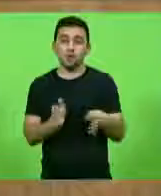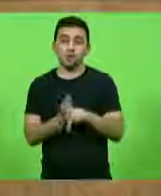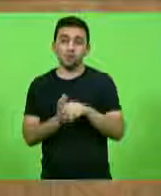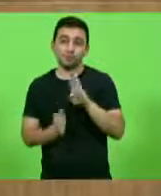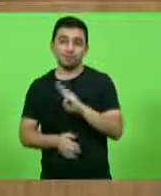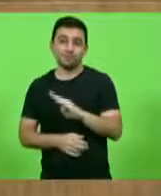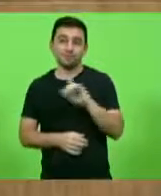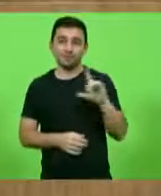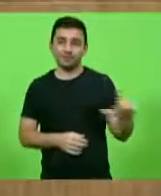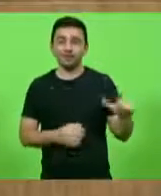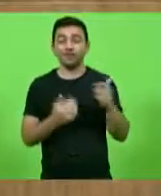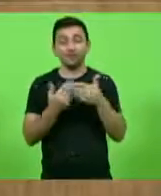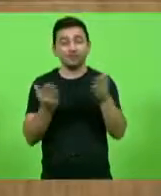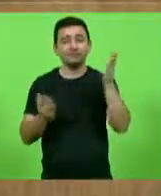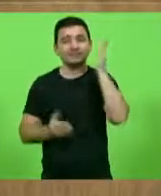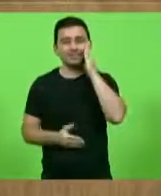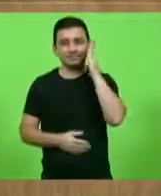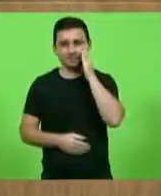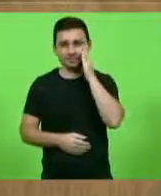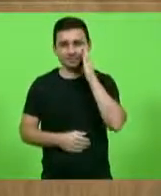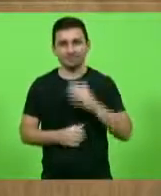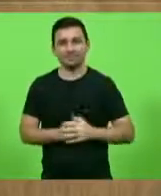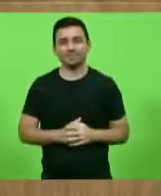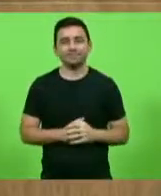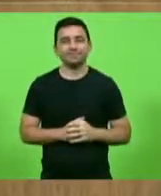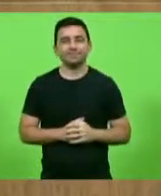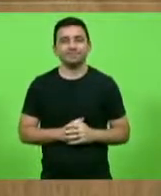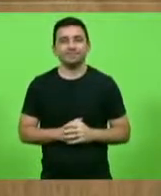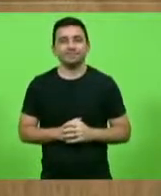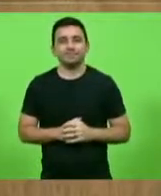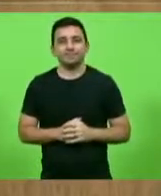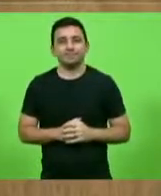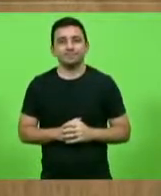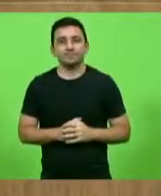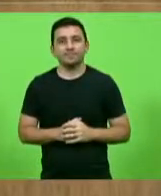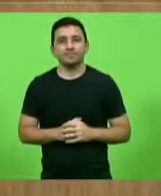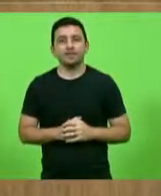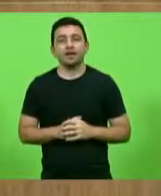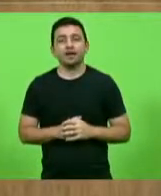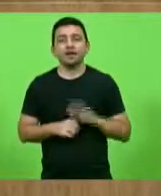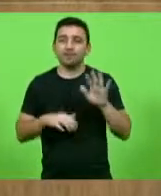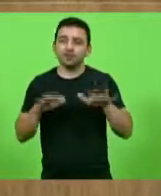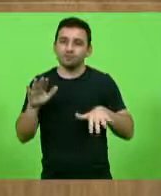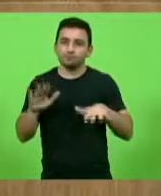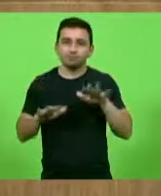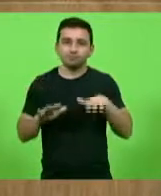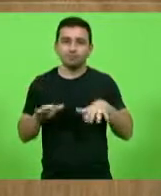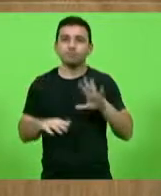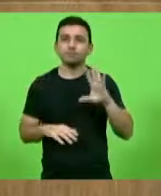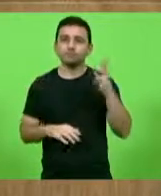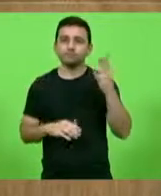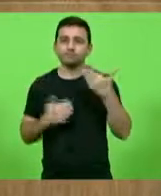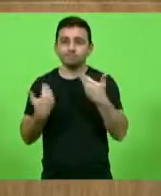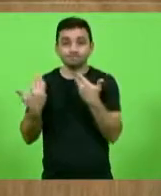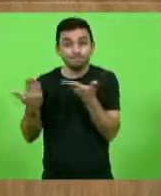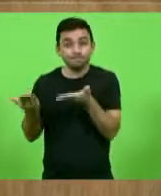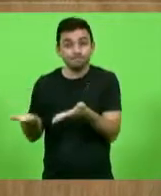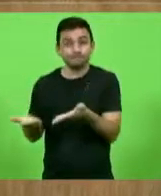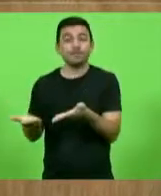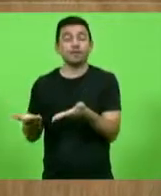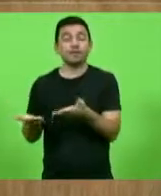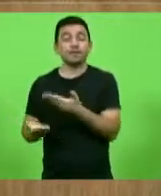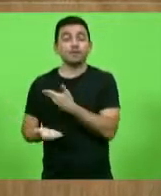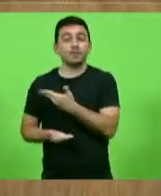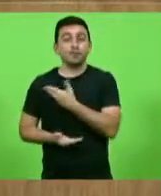sabem, e por algum acaso um grande amigo meu de Blumenau